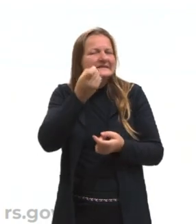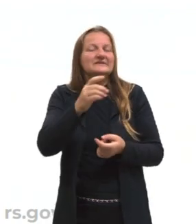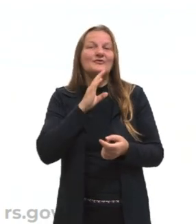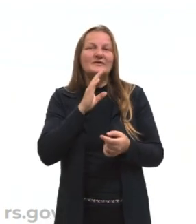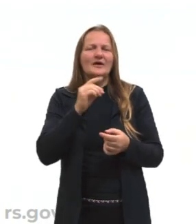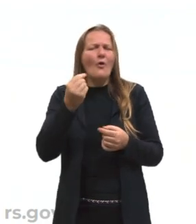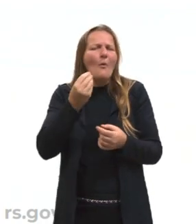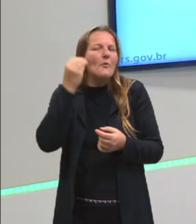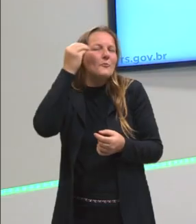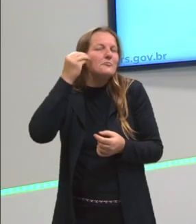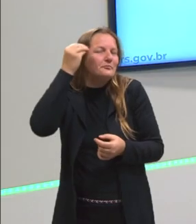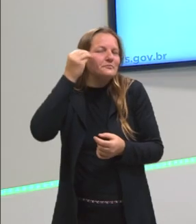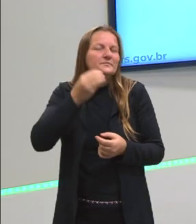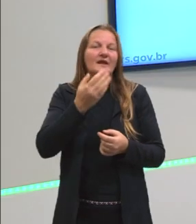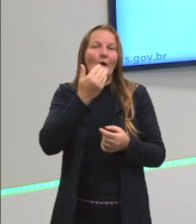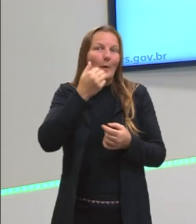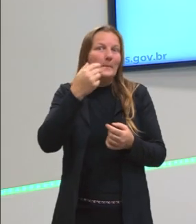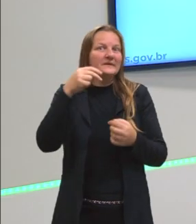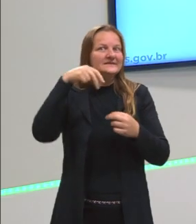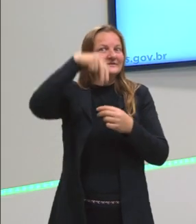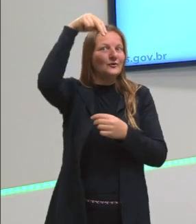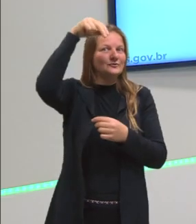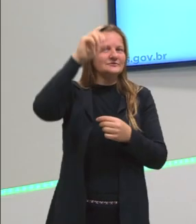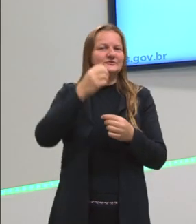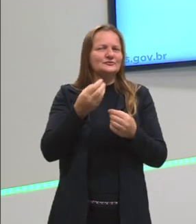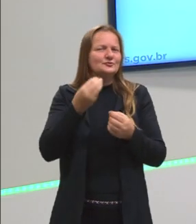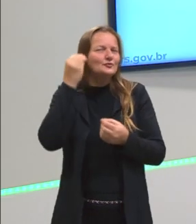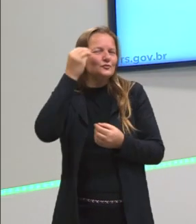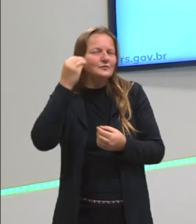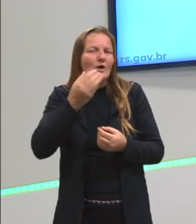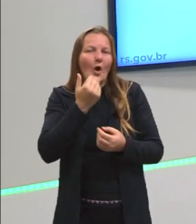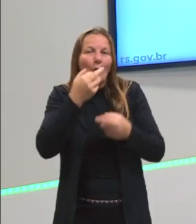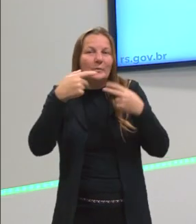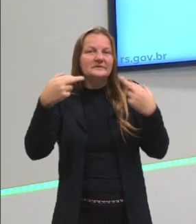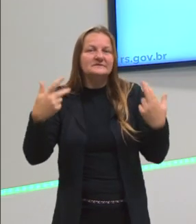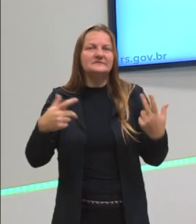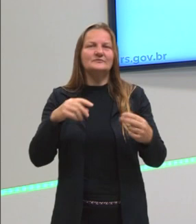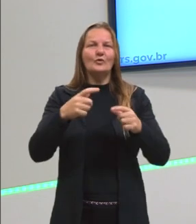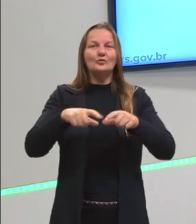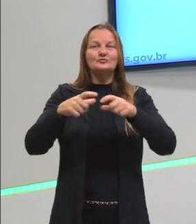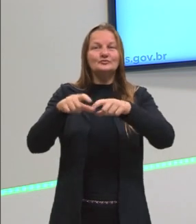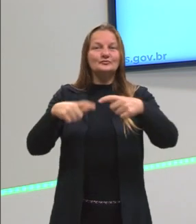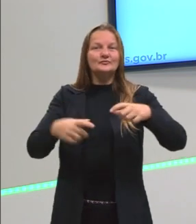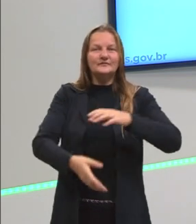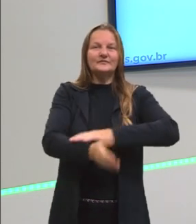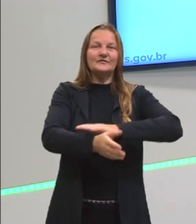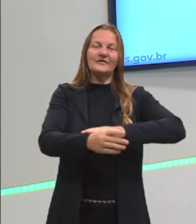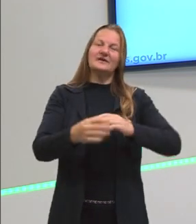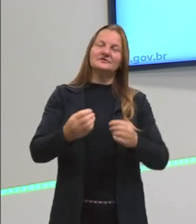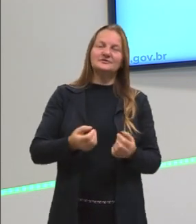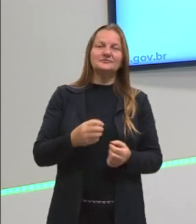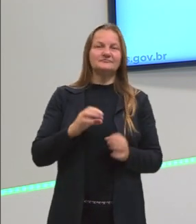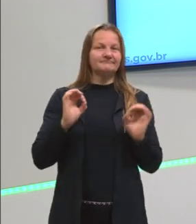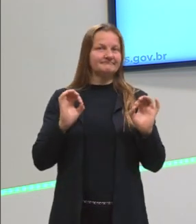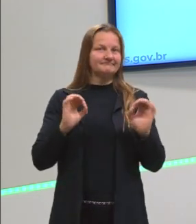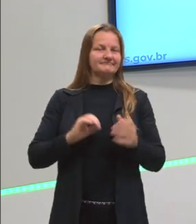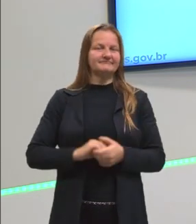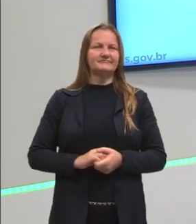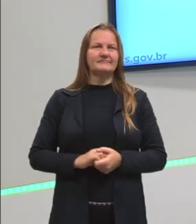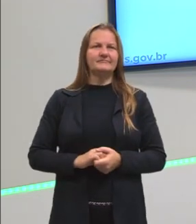conhecer o diferente, explorar a culinária diferente de onde nós estamos para o nosso enriquecimento pessoal.